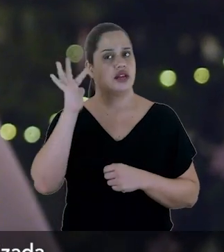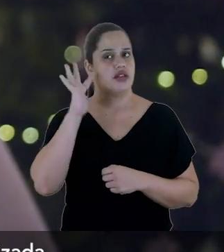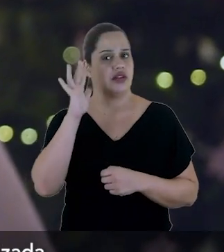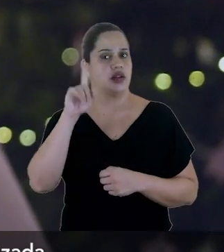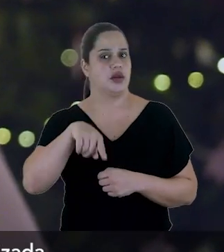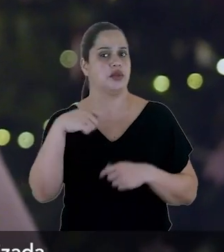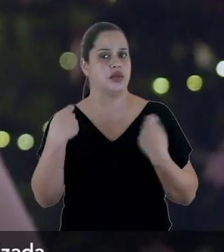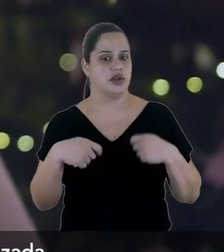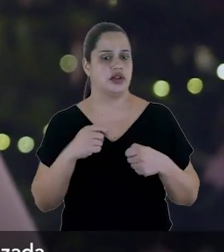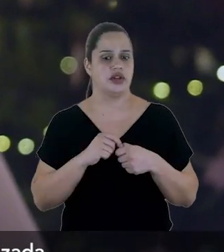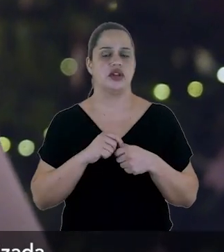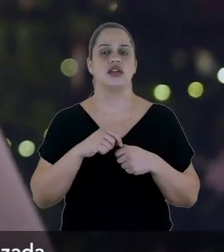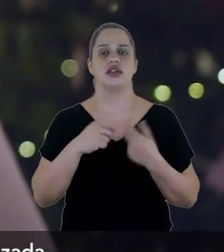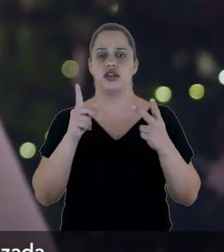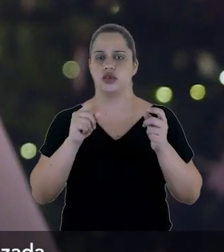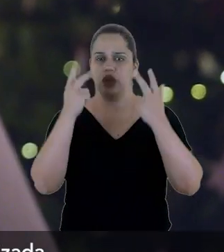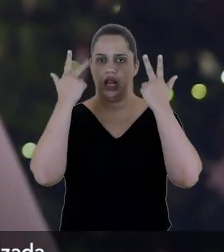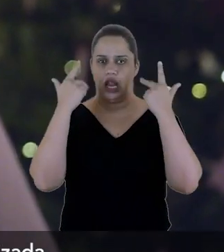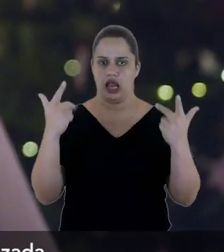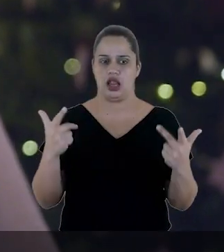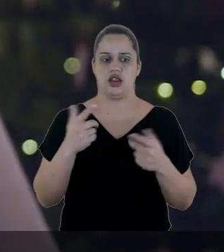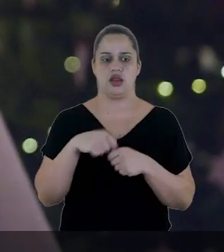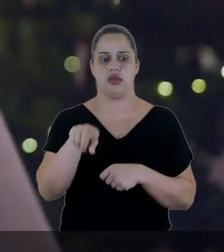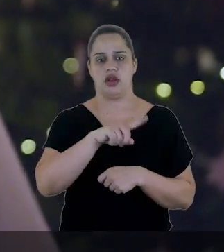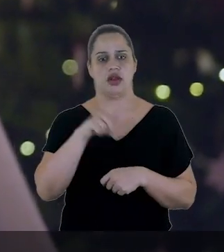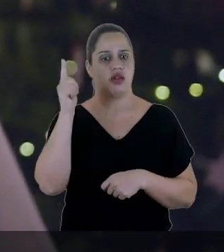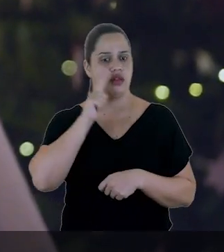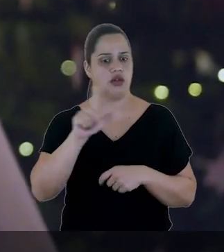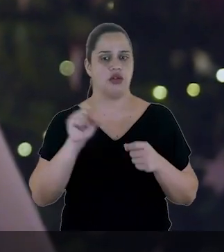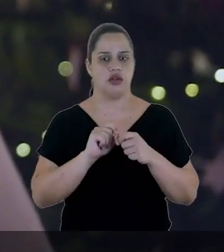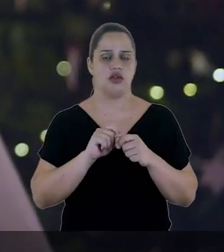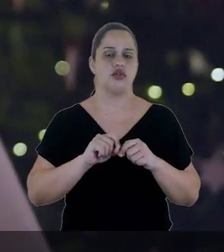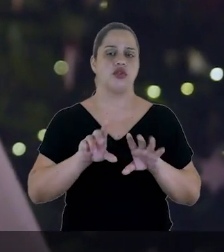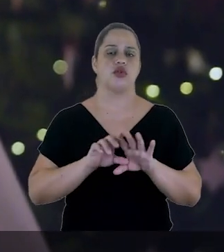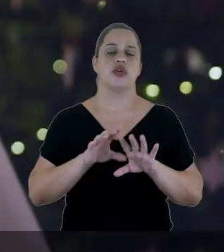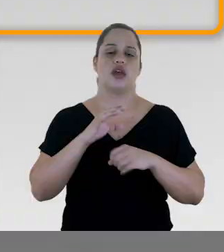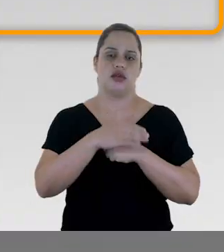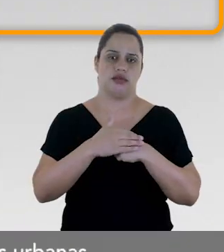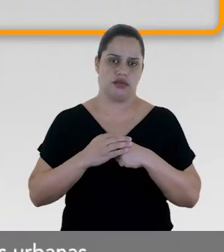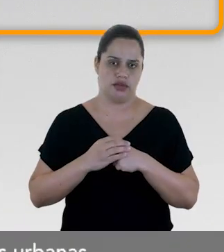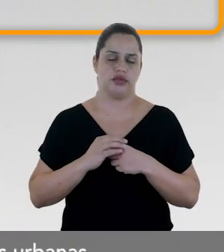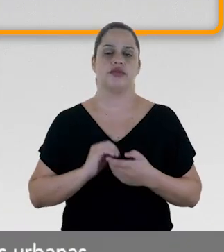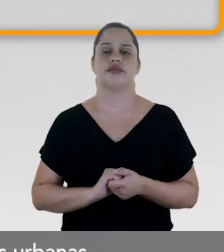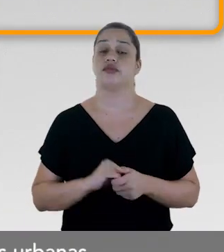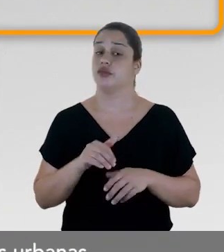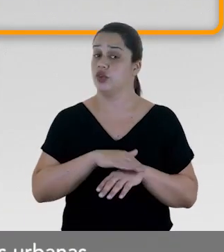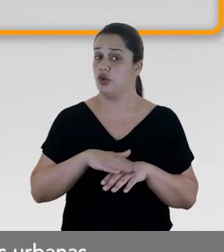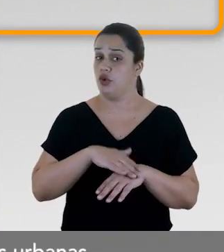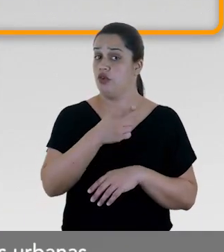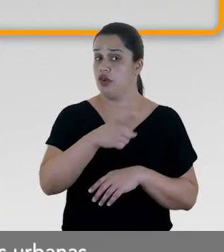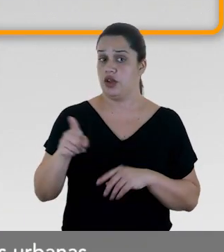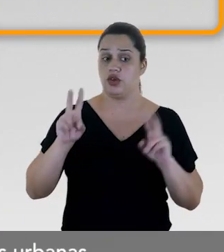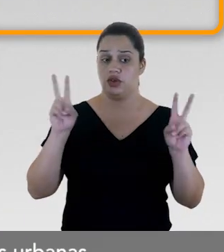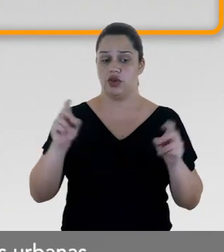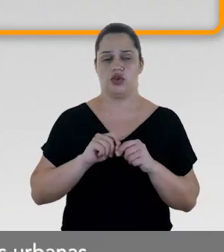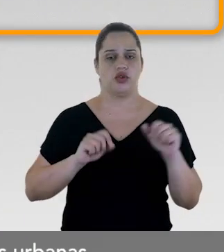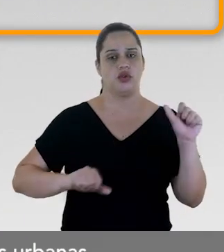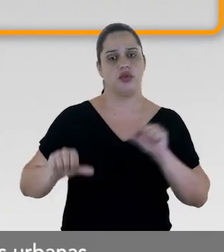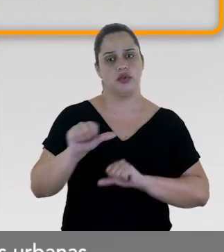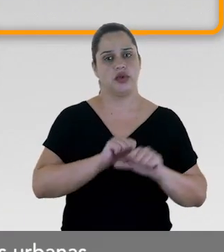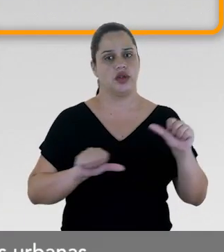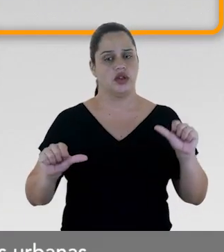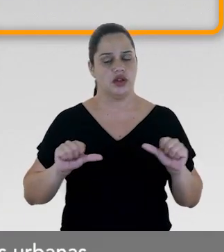fantasia precisa ser naturalizada para que haja acolhimento. Converse com eles também sobre as